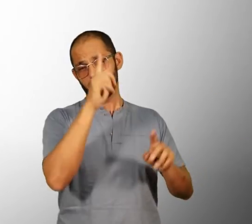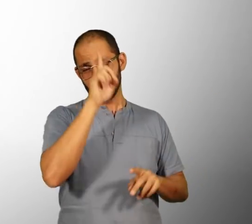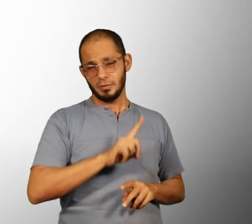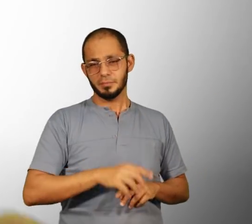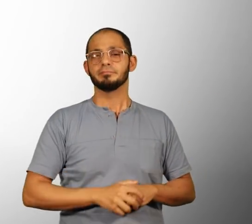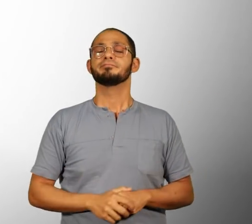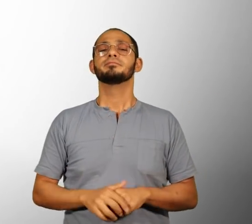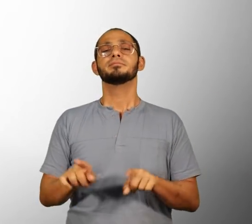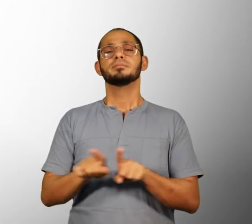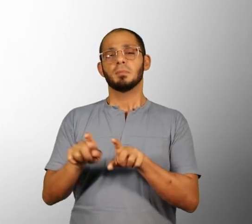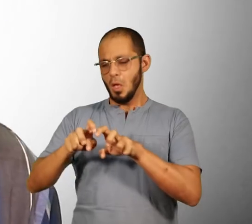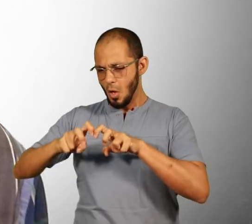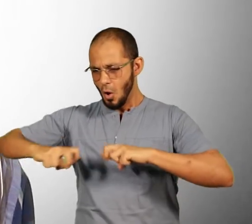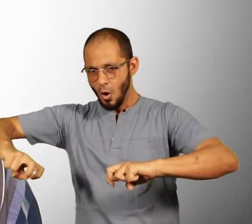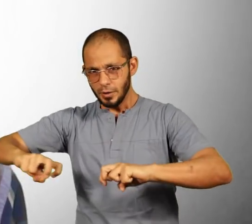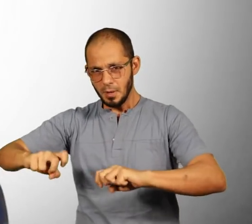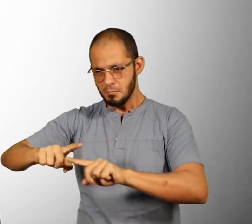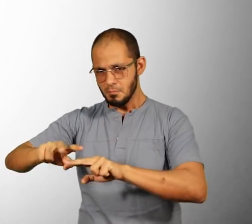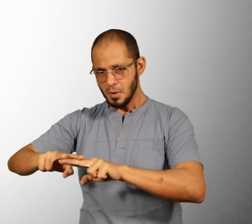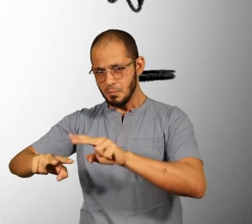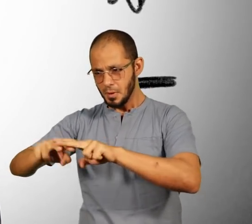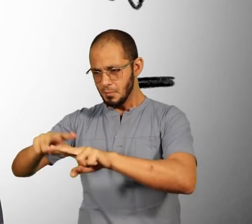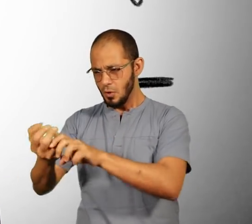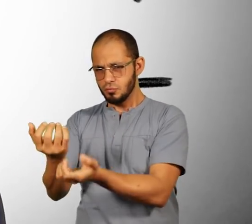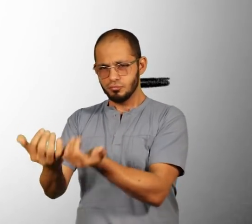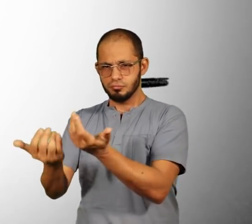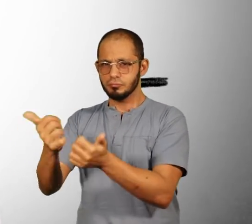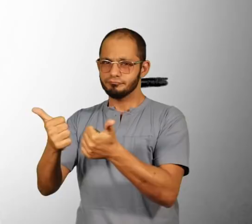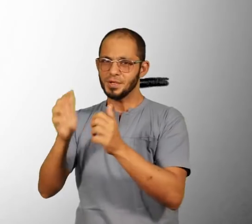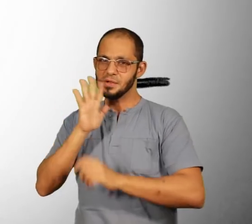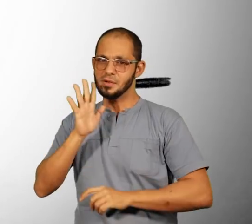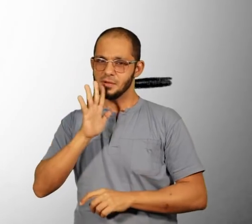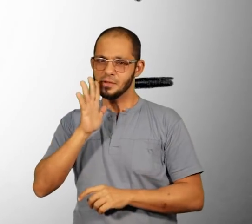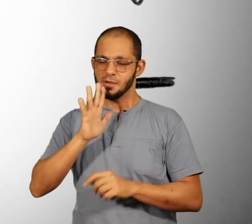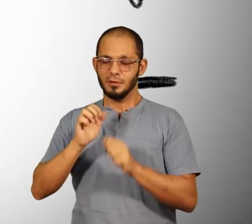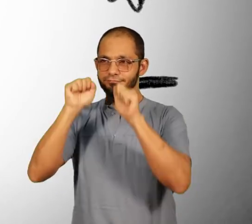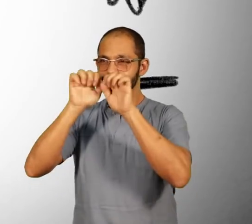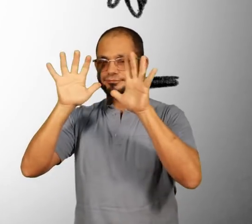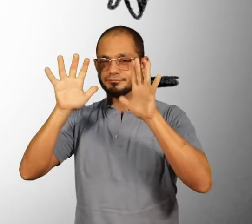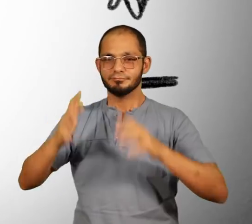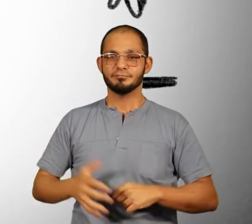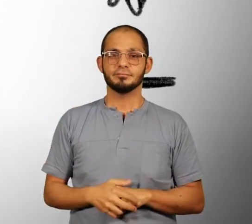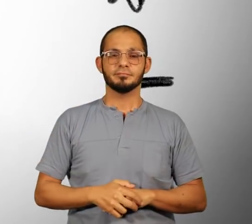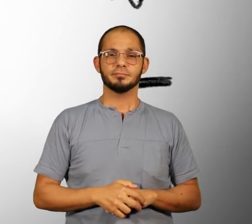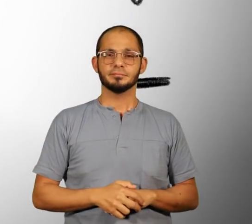As rodas de fogueira são melhores. É muito legal, cara. Eu amo, de paixão. Minhas olhinhas chegam a brilhar.